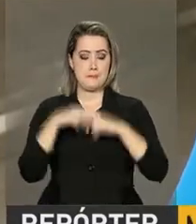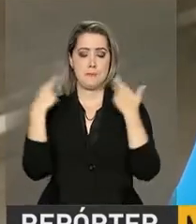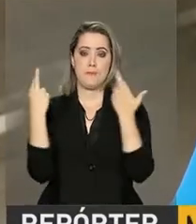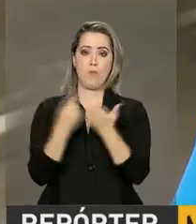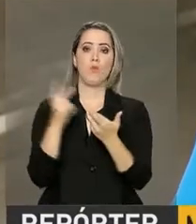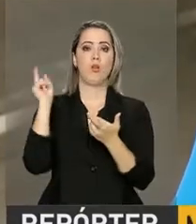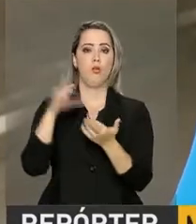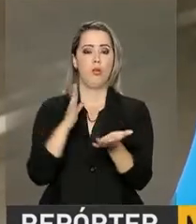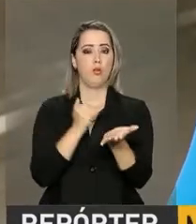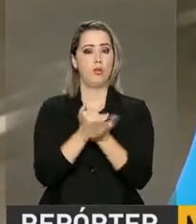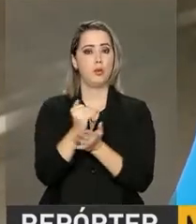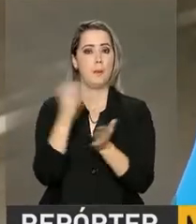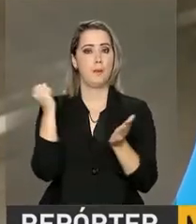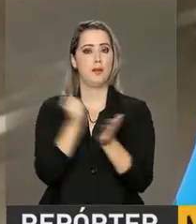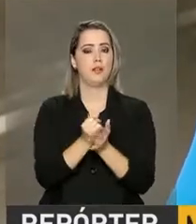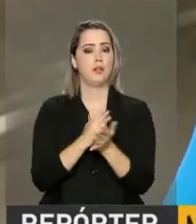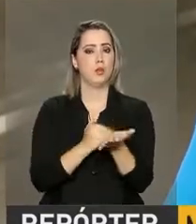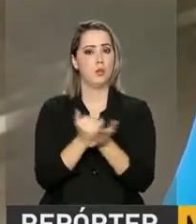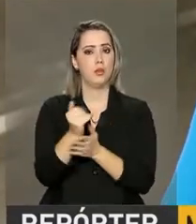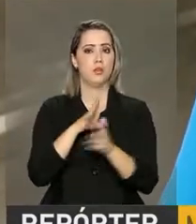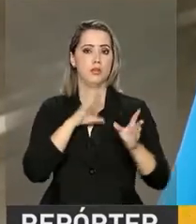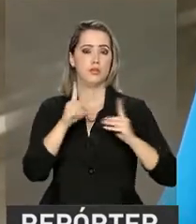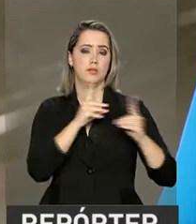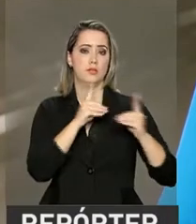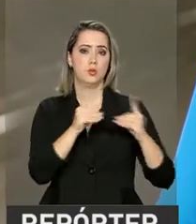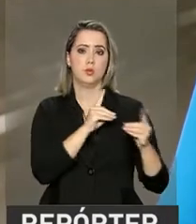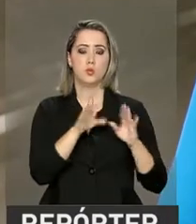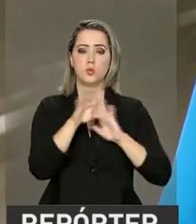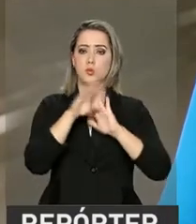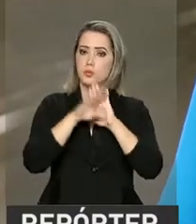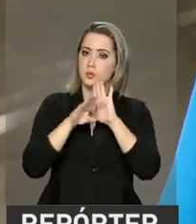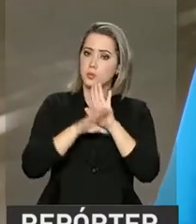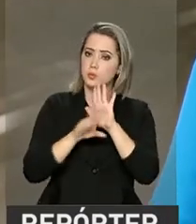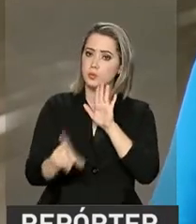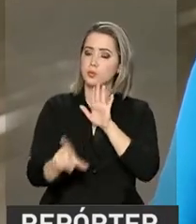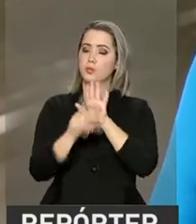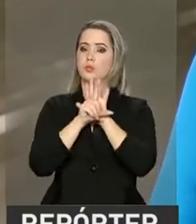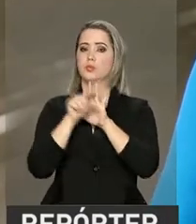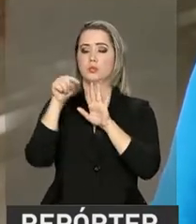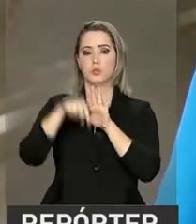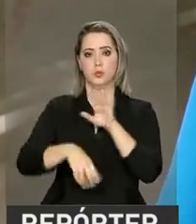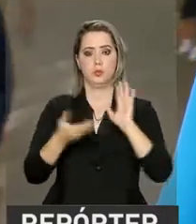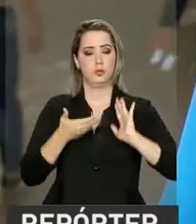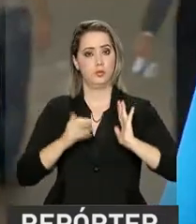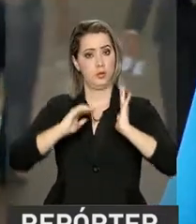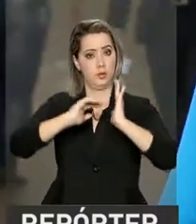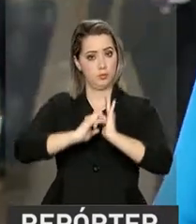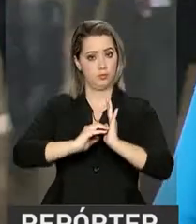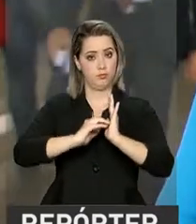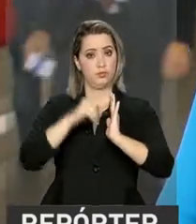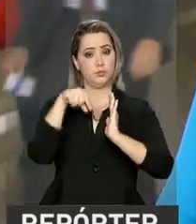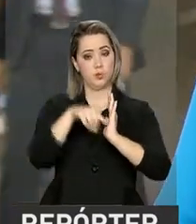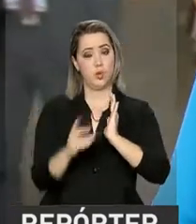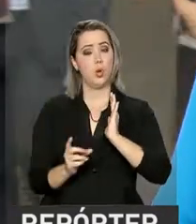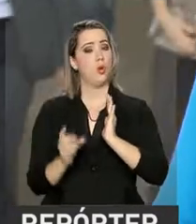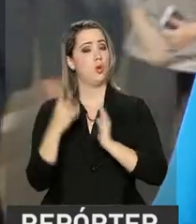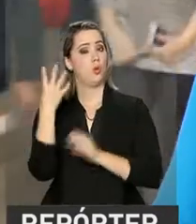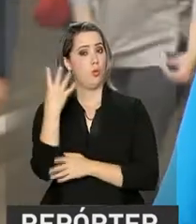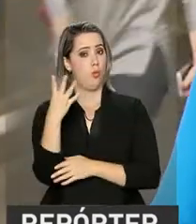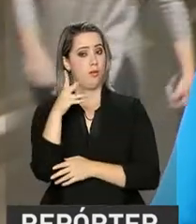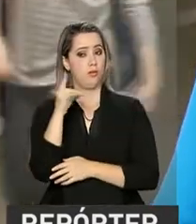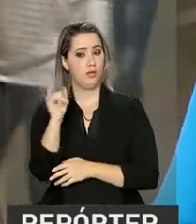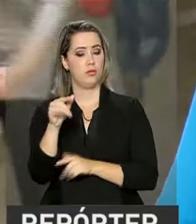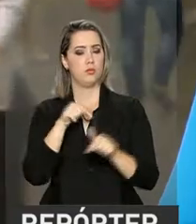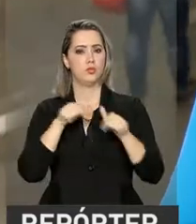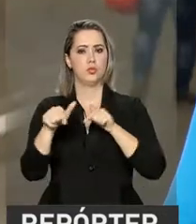e marca o início dos debates sobre o projeto da reforma trabalhista aqui no Senado Federal. E em apenas 4